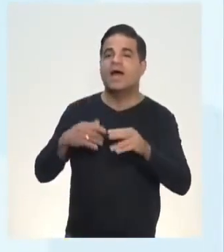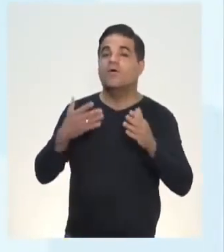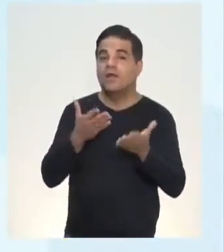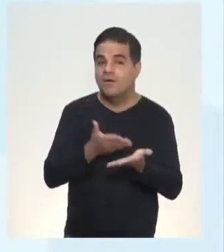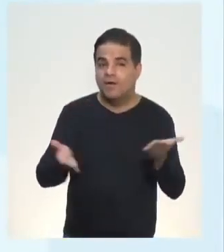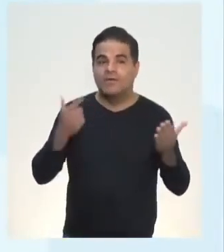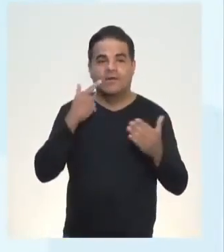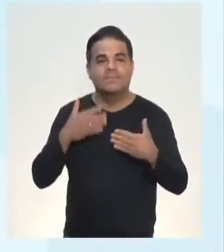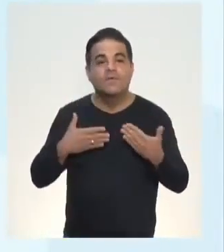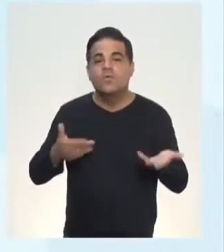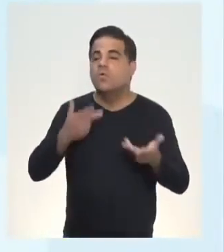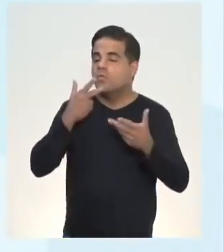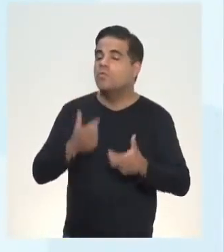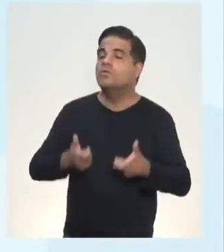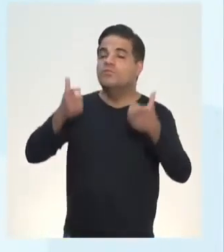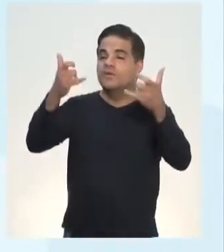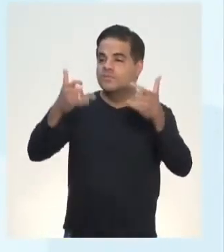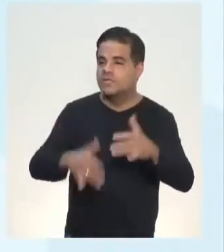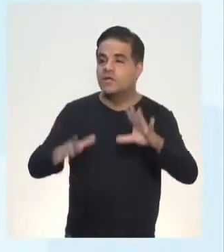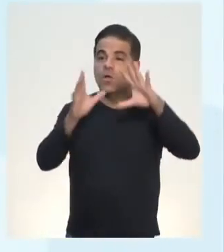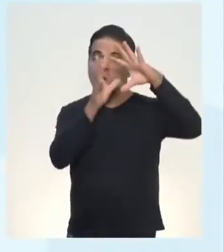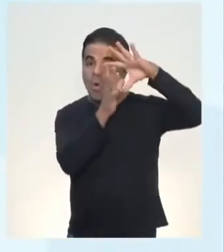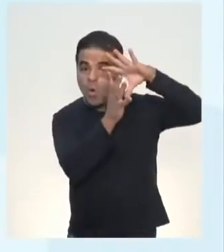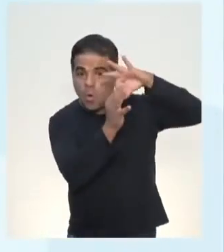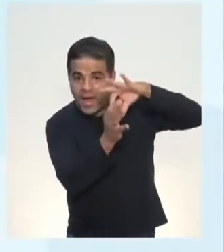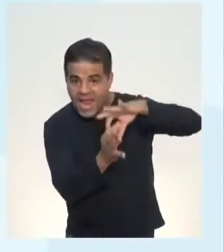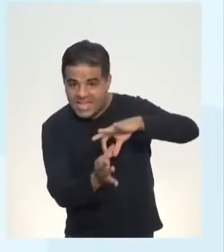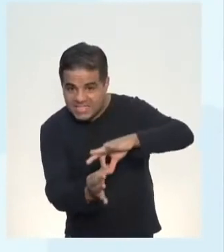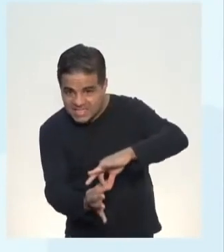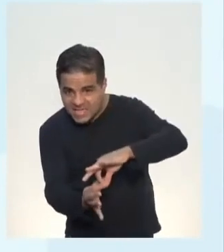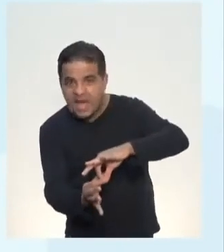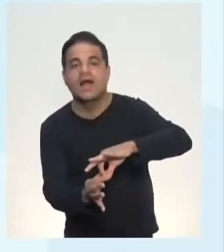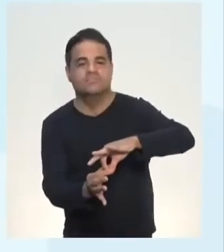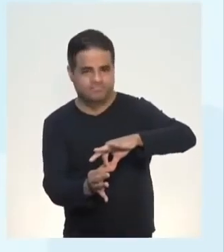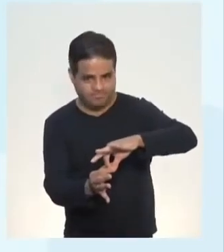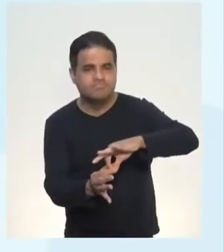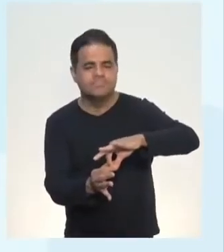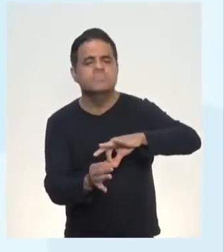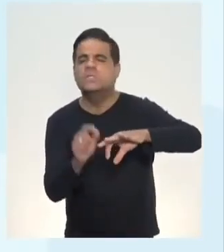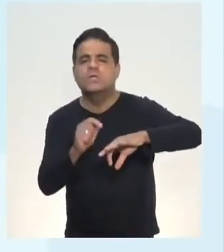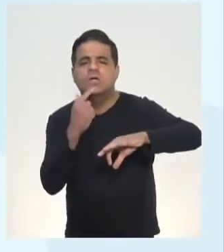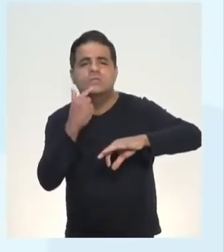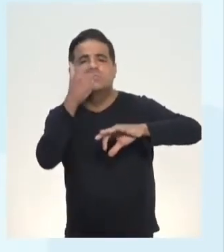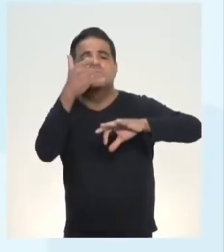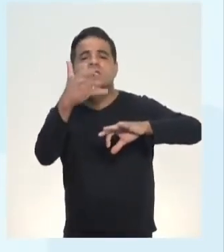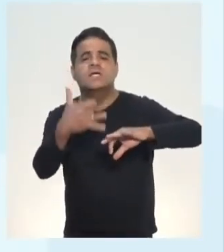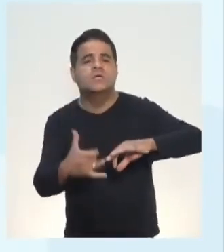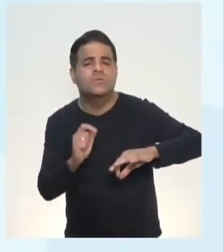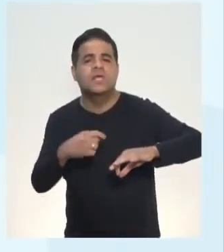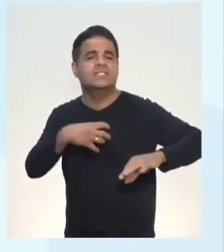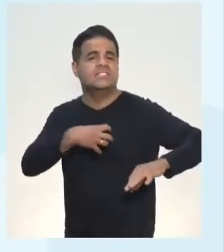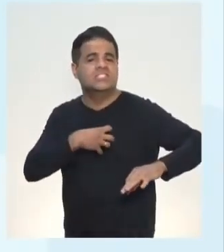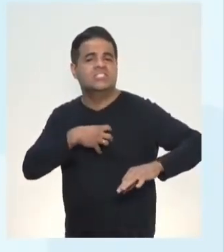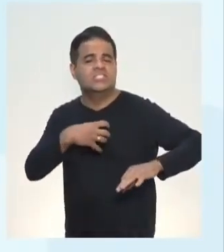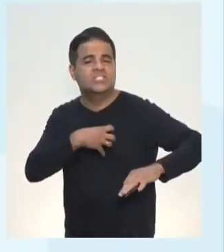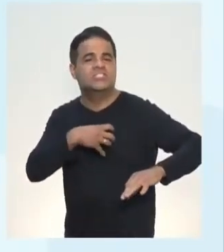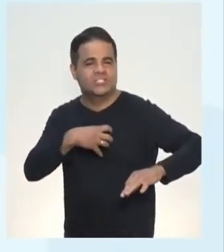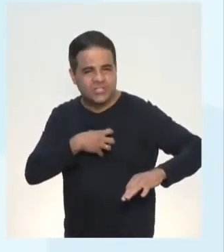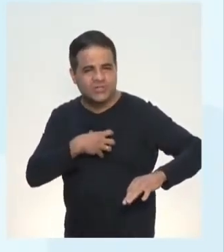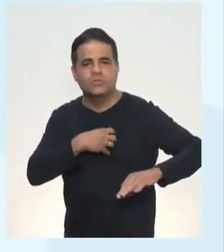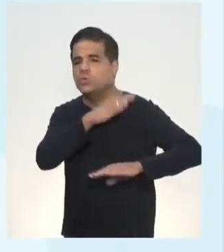calma. Quando falamos em coerência, estamos falando de sentido.